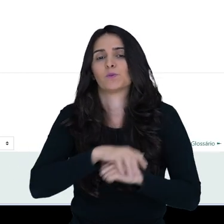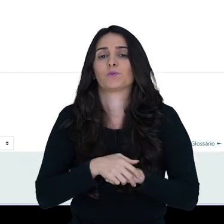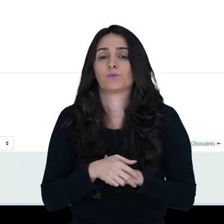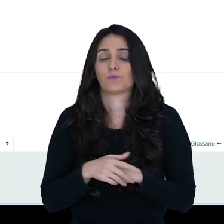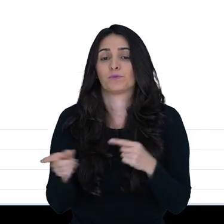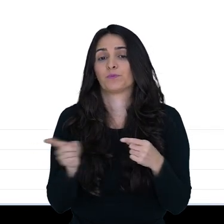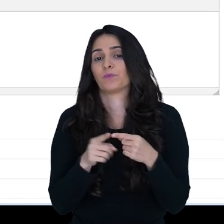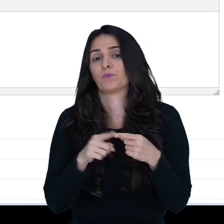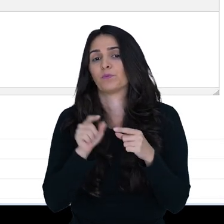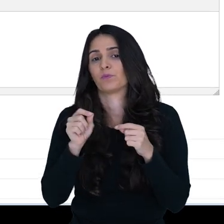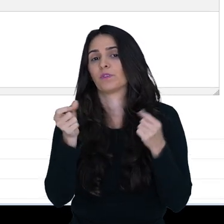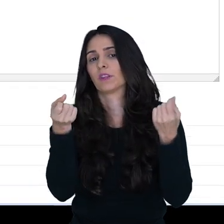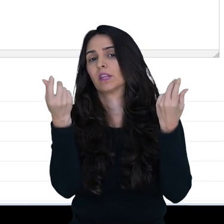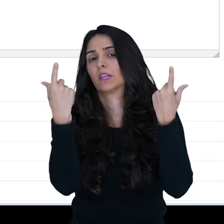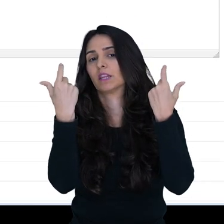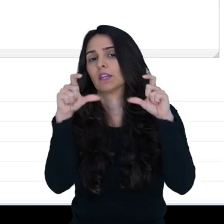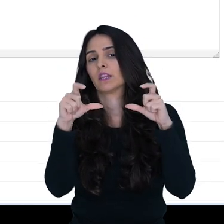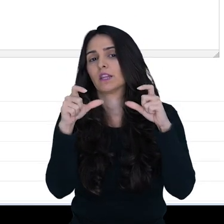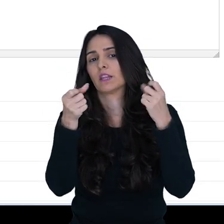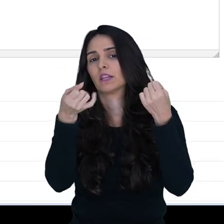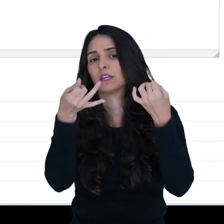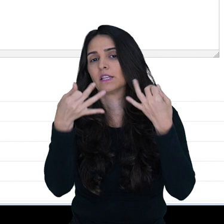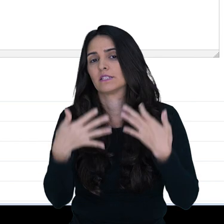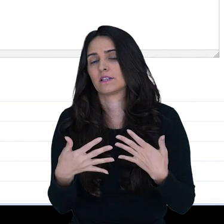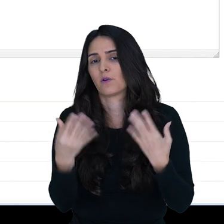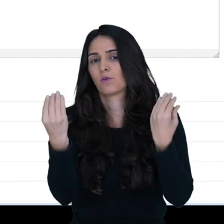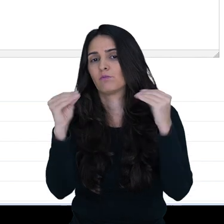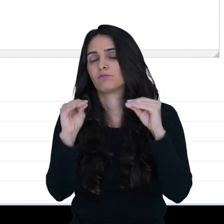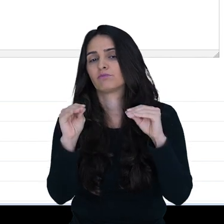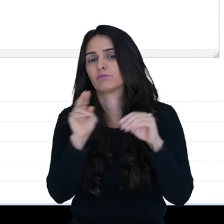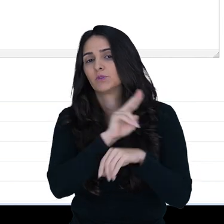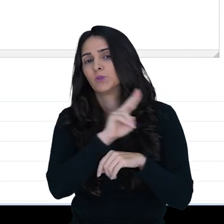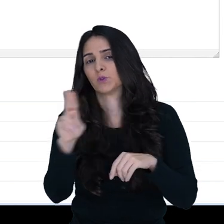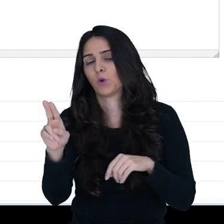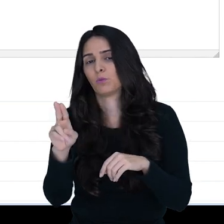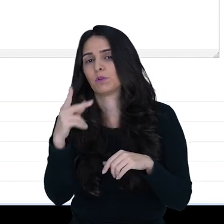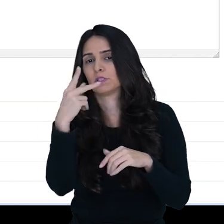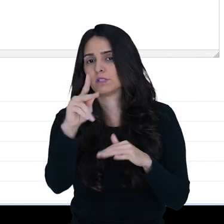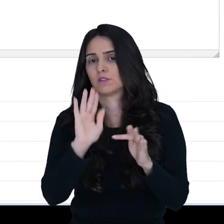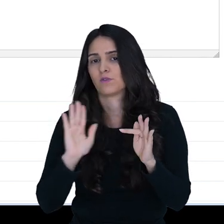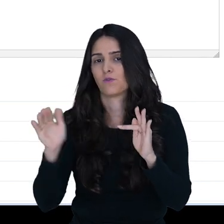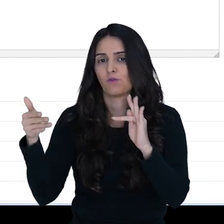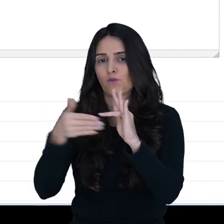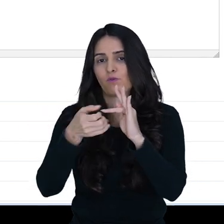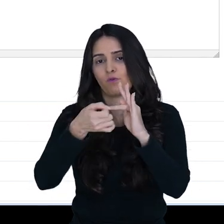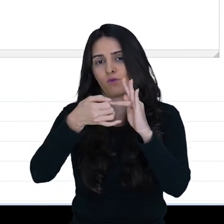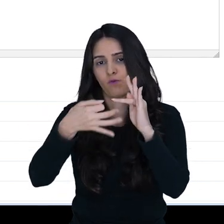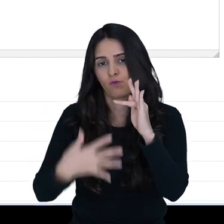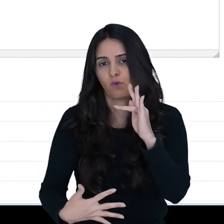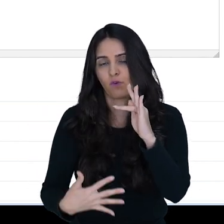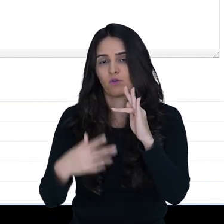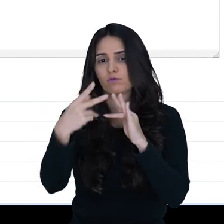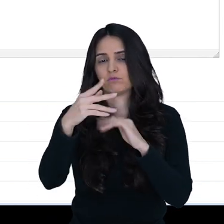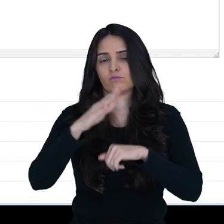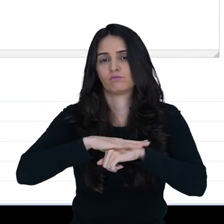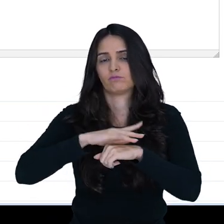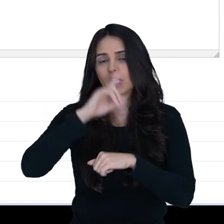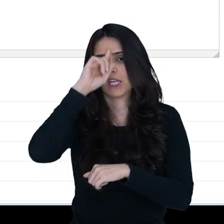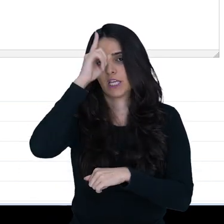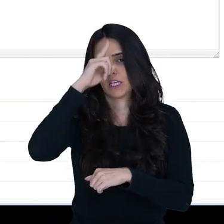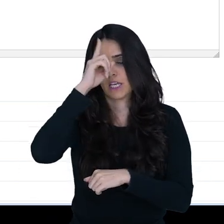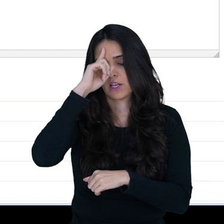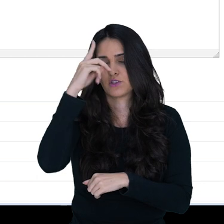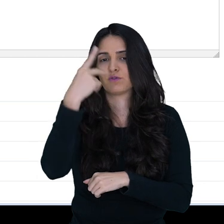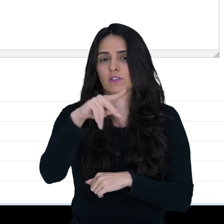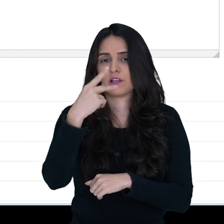aluno. Então, primeira coisa aqui na descrição, depois que você colocou aqui o nome do fórum, é o seu nome, o seu título criativo